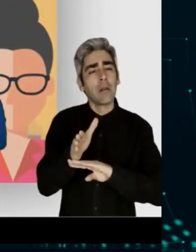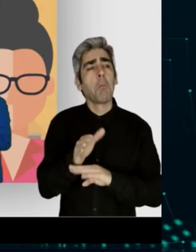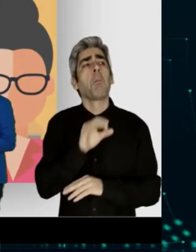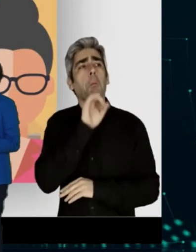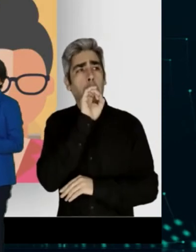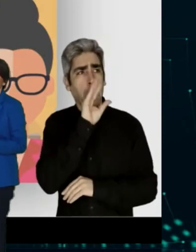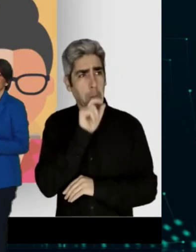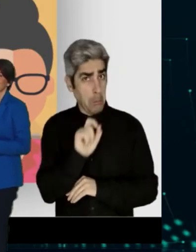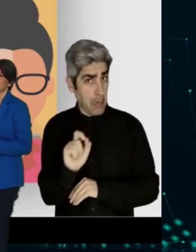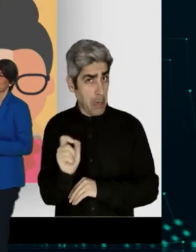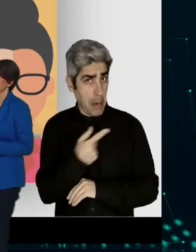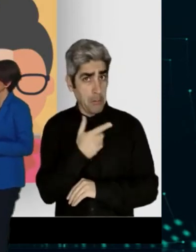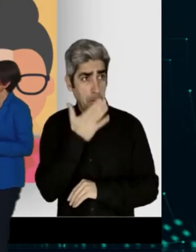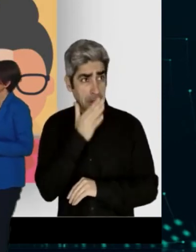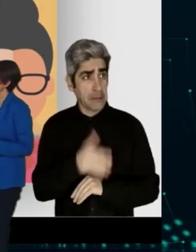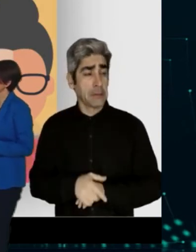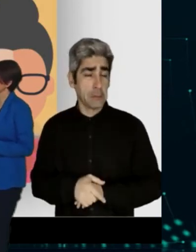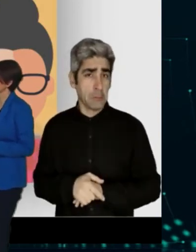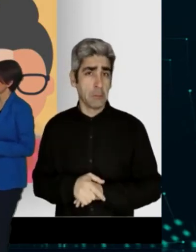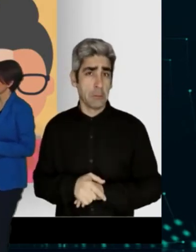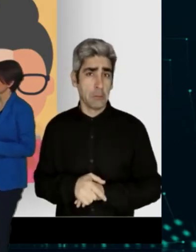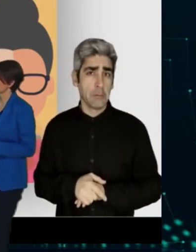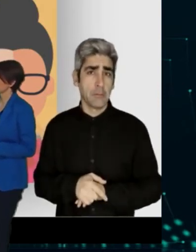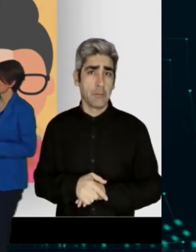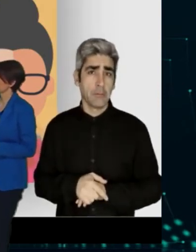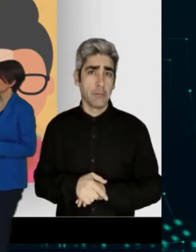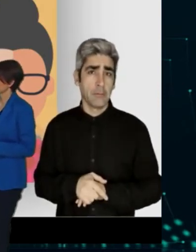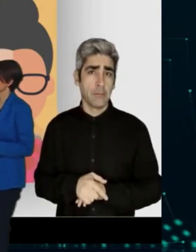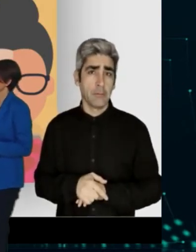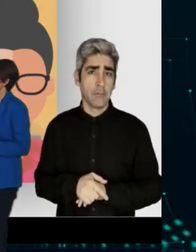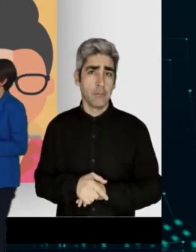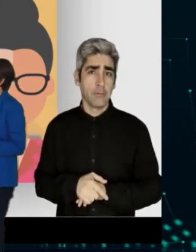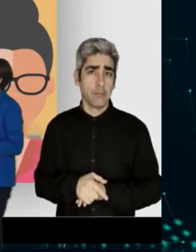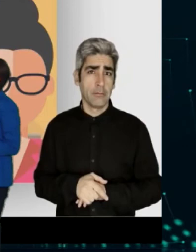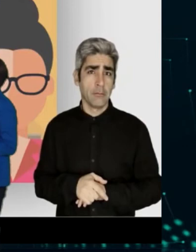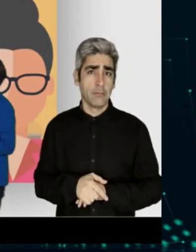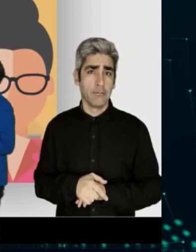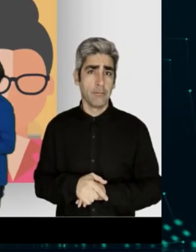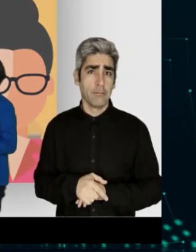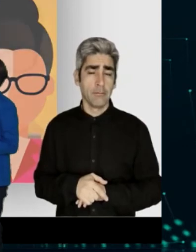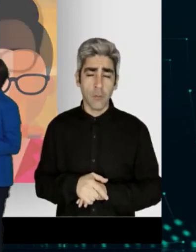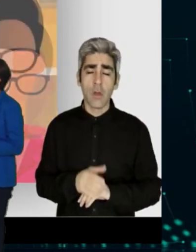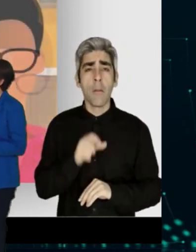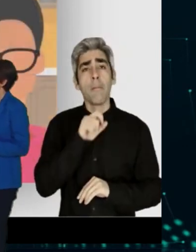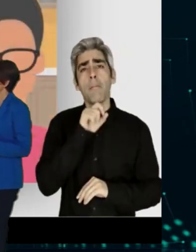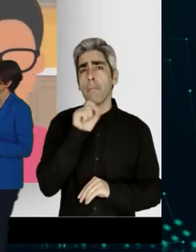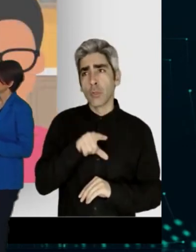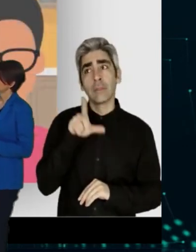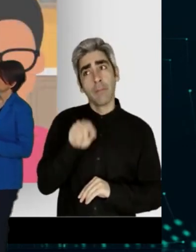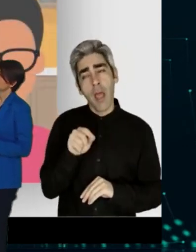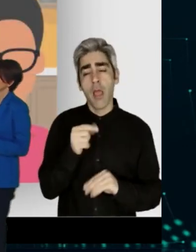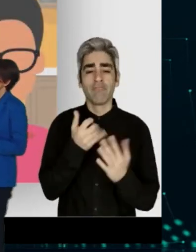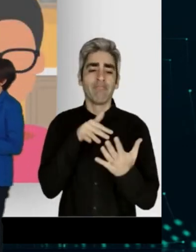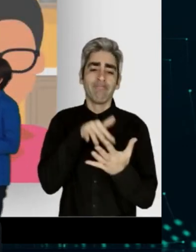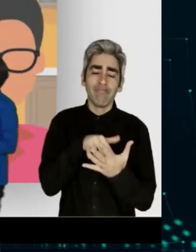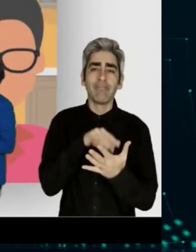verdade. Na componente C17, temos previsto o investimento de transição digital na segurança social,